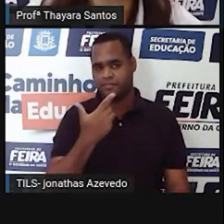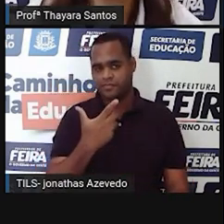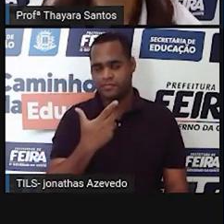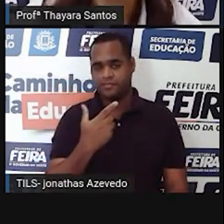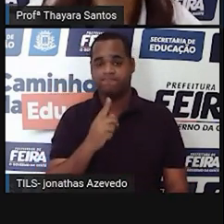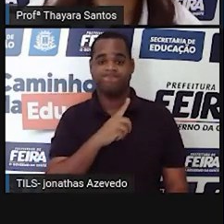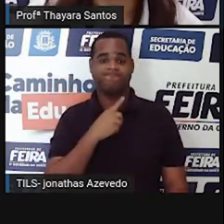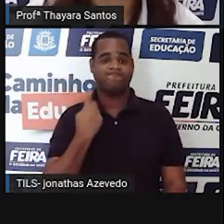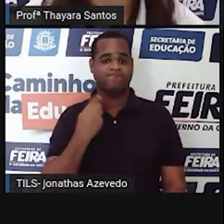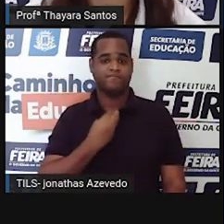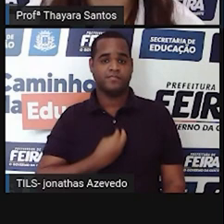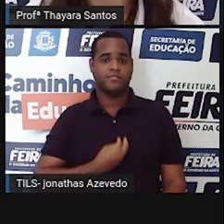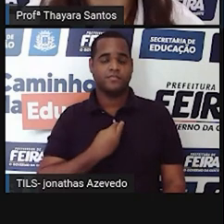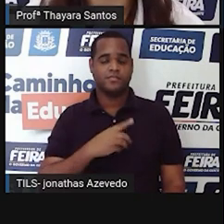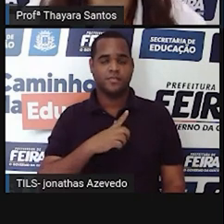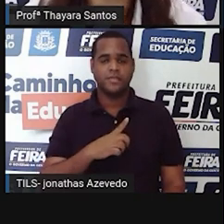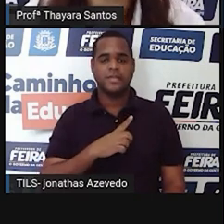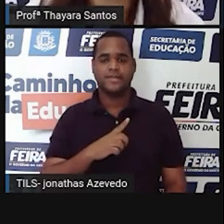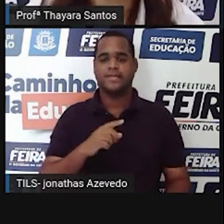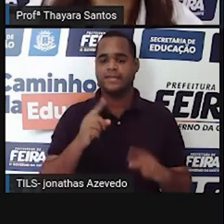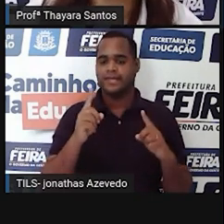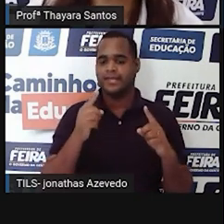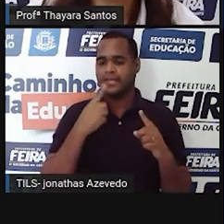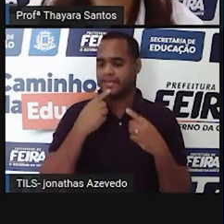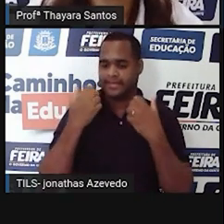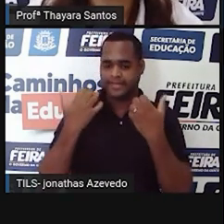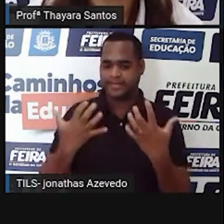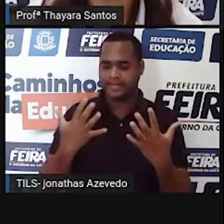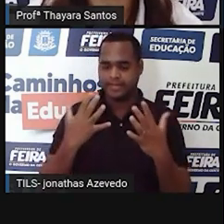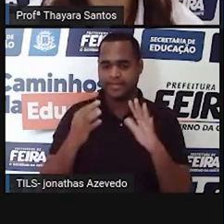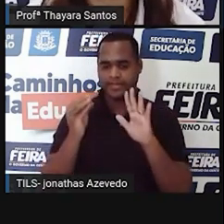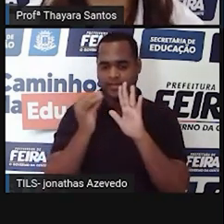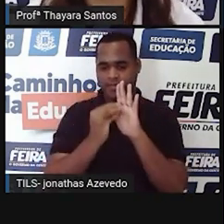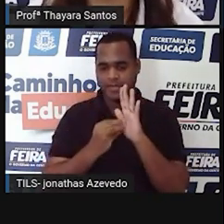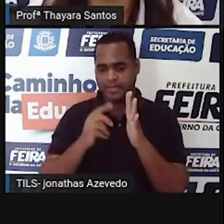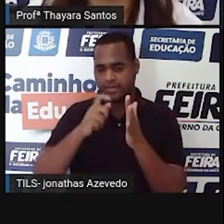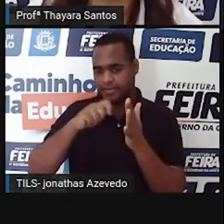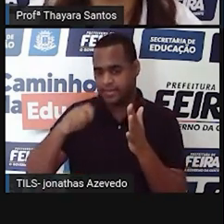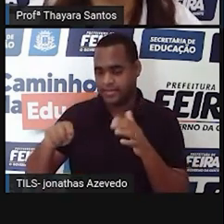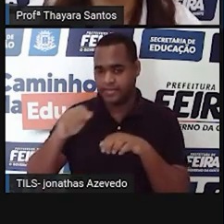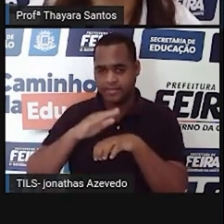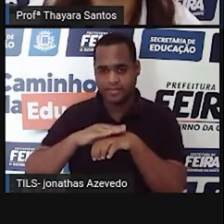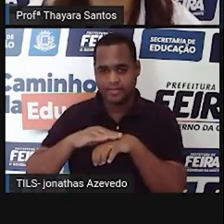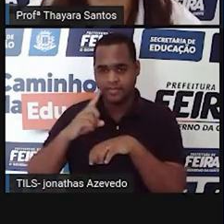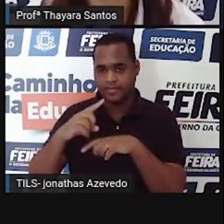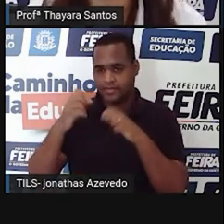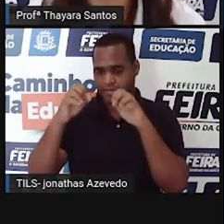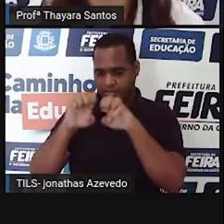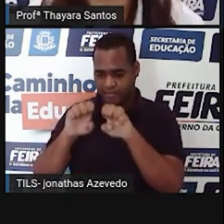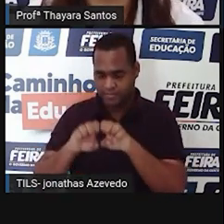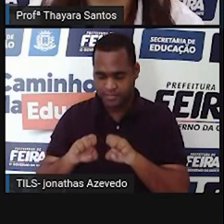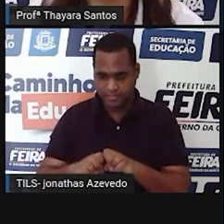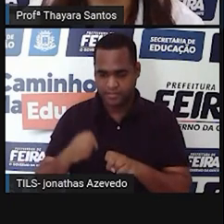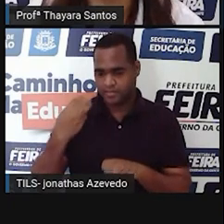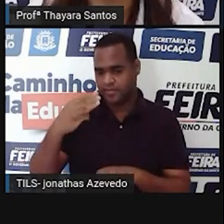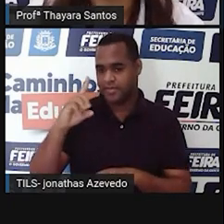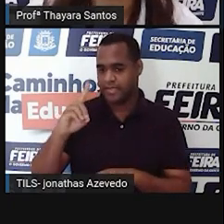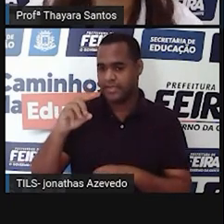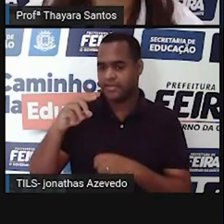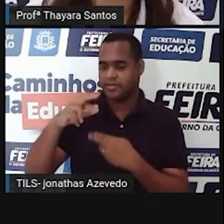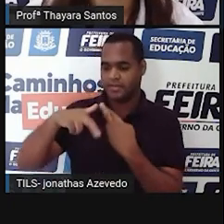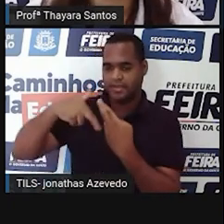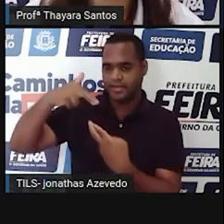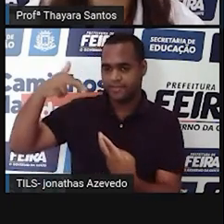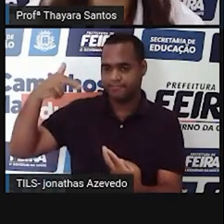já tinha morrido e ela não foi mencionada no artigo que eles escreveram, apresentando a estrutura tridimensional do DNA.